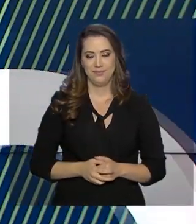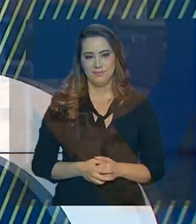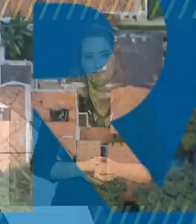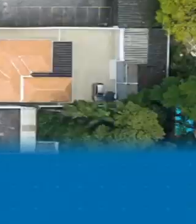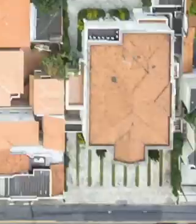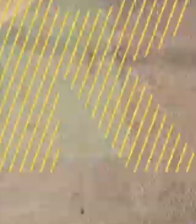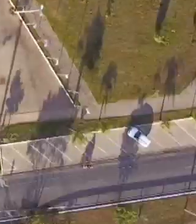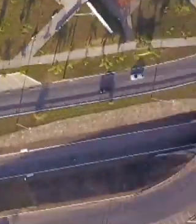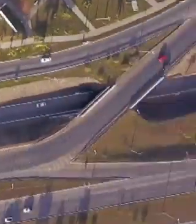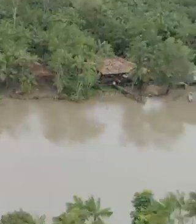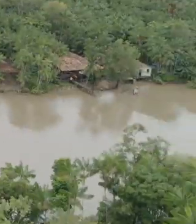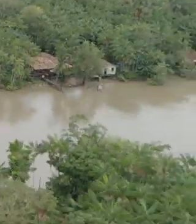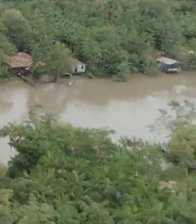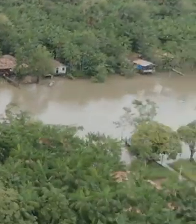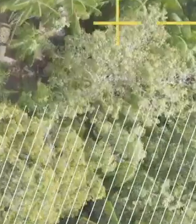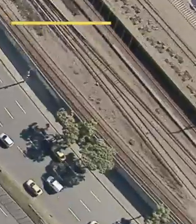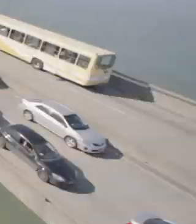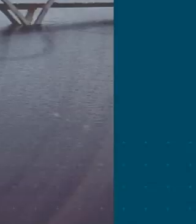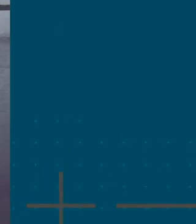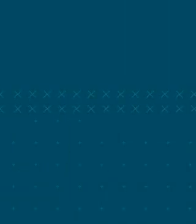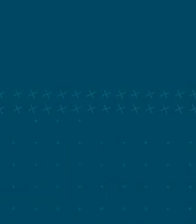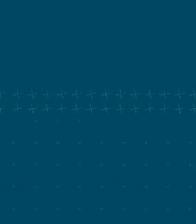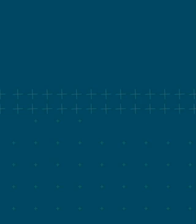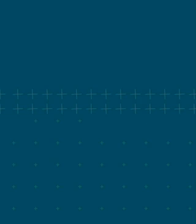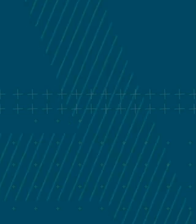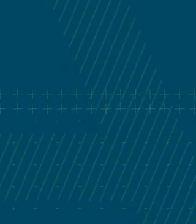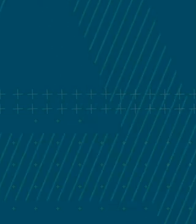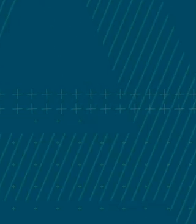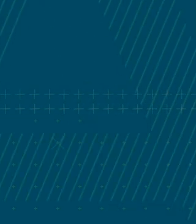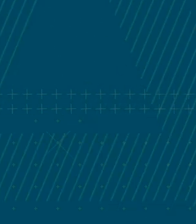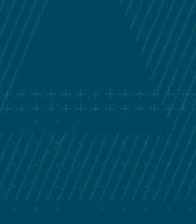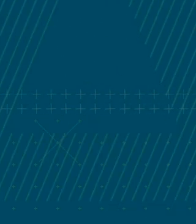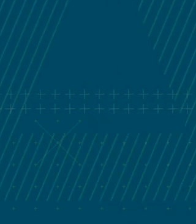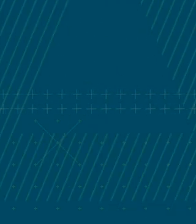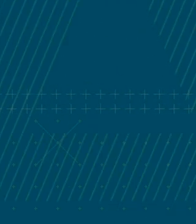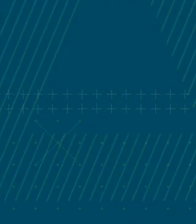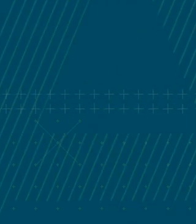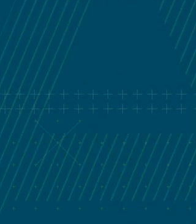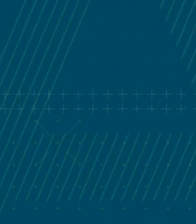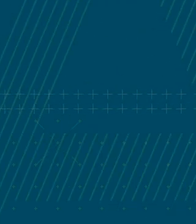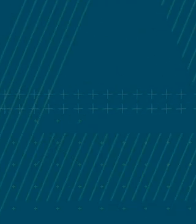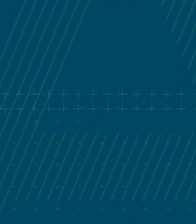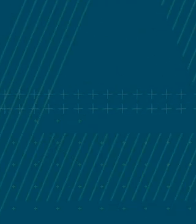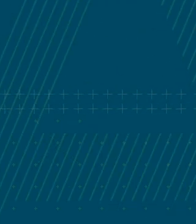Transcrição e Negri